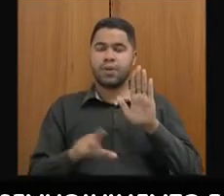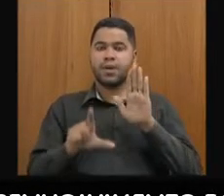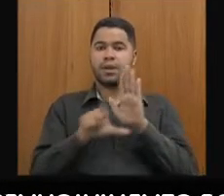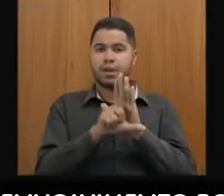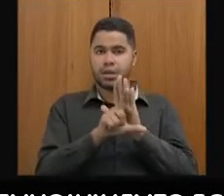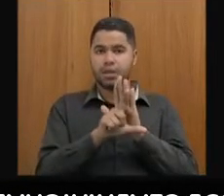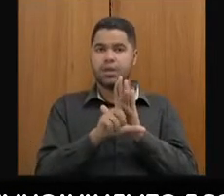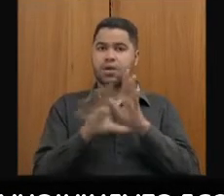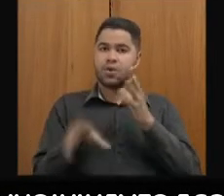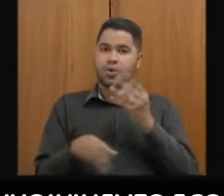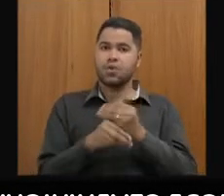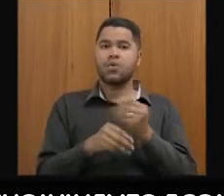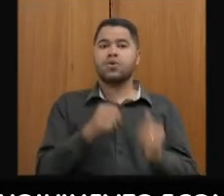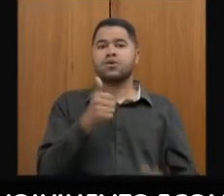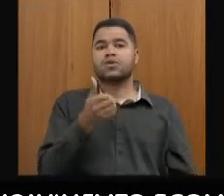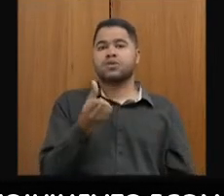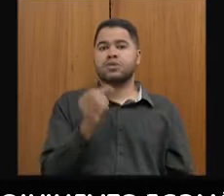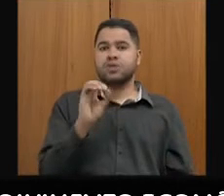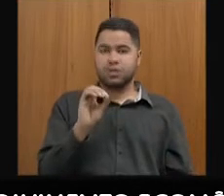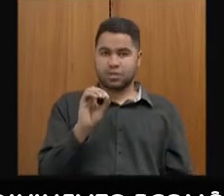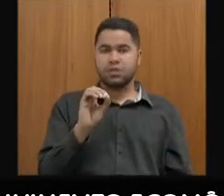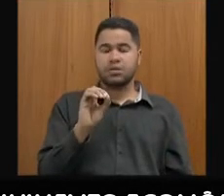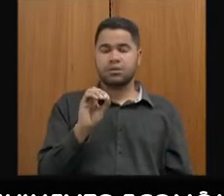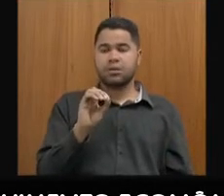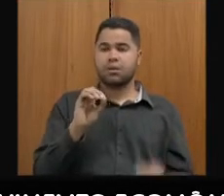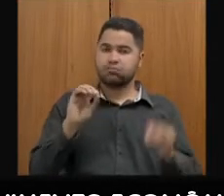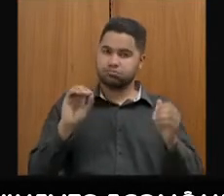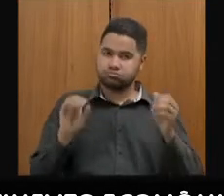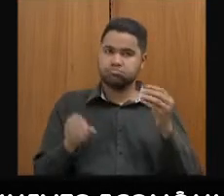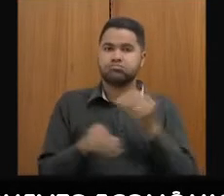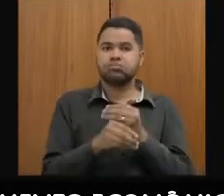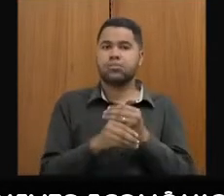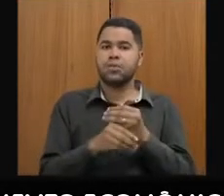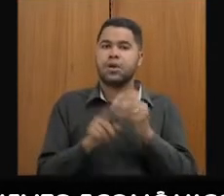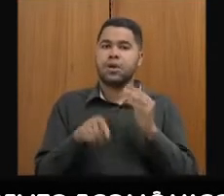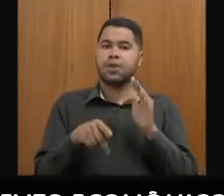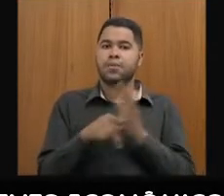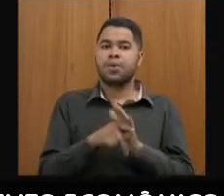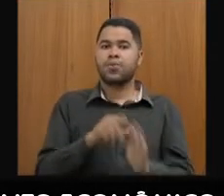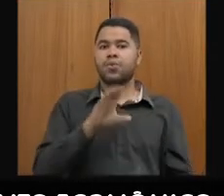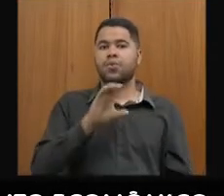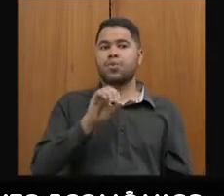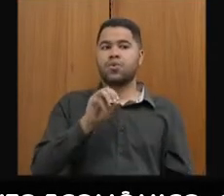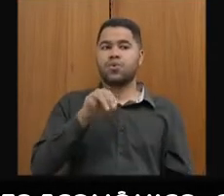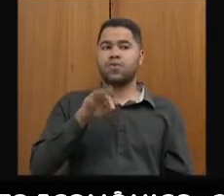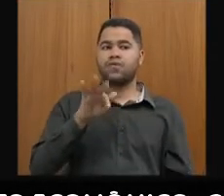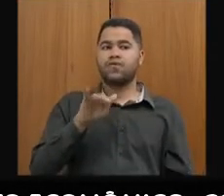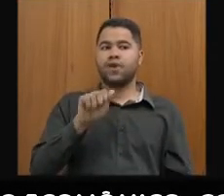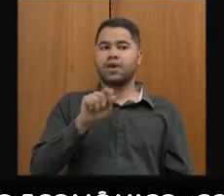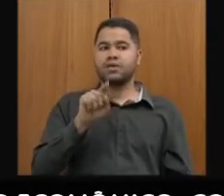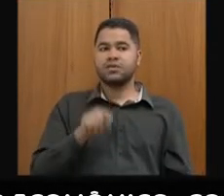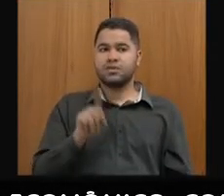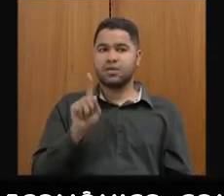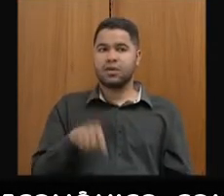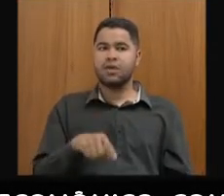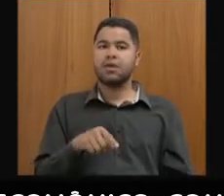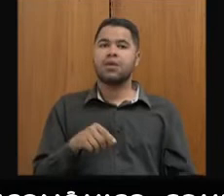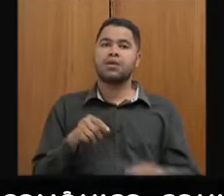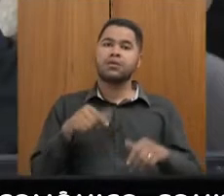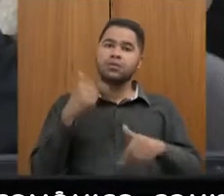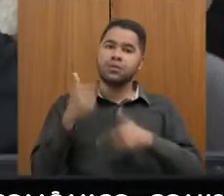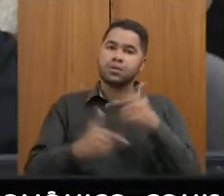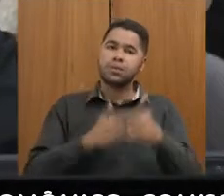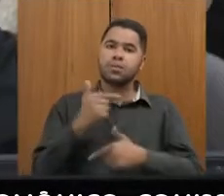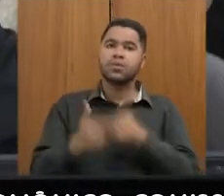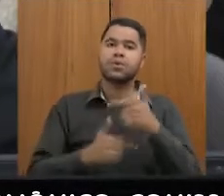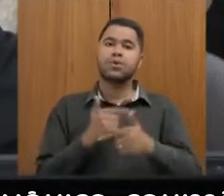complementar 160, Estado está dentro dela, já é o que a gente chama de confasado. Medidas de pessoal, estamos trabalhando